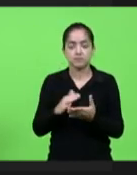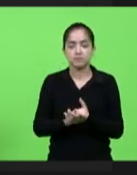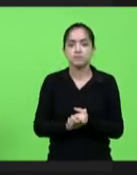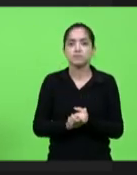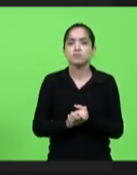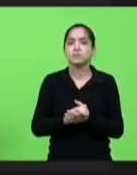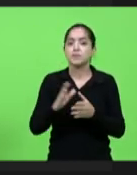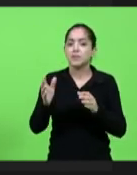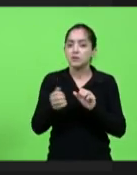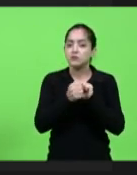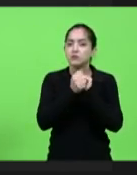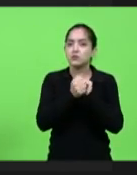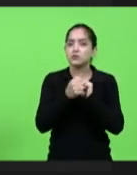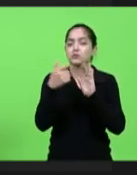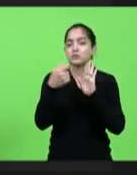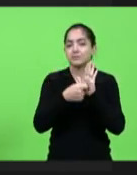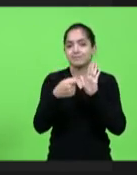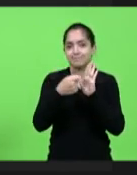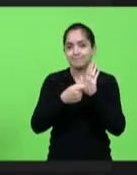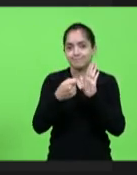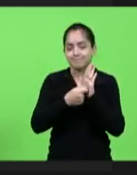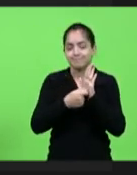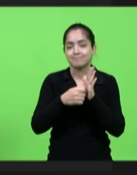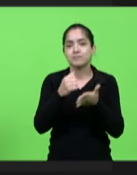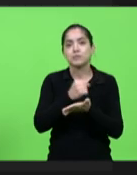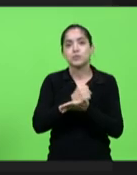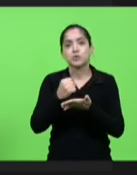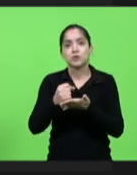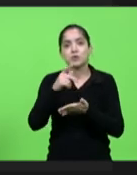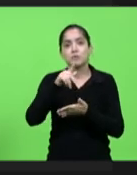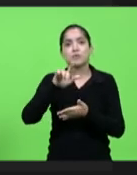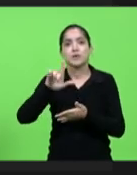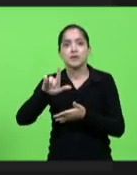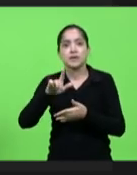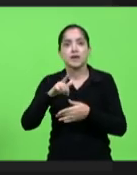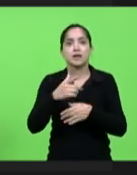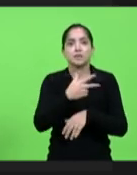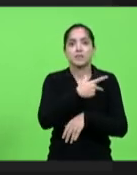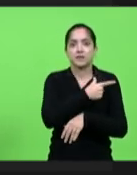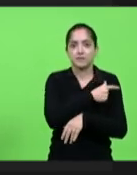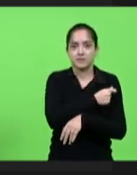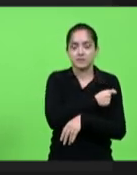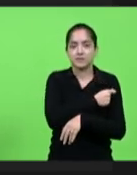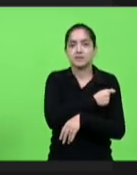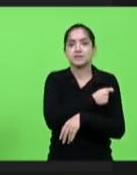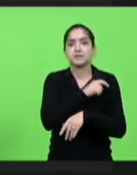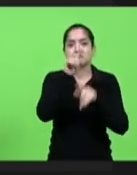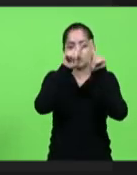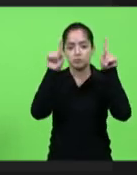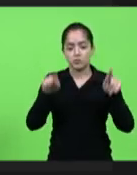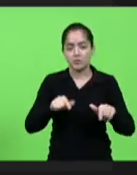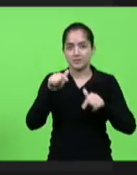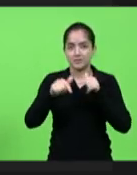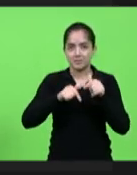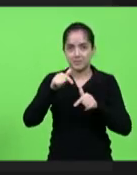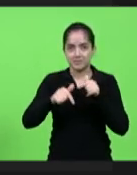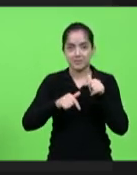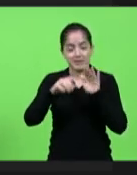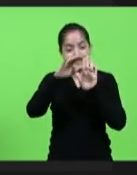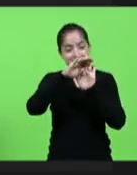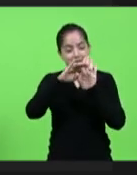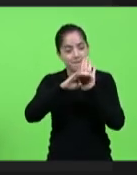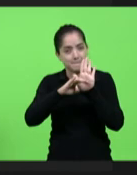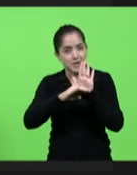nossa luta na protocolando um PL para a vacinação dos trabalhadores essa é a pauta mais urgente